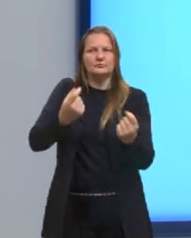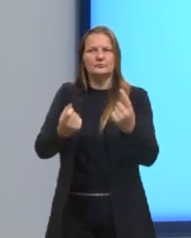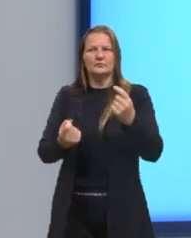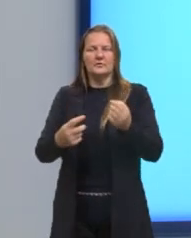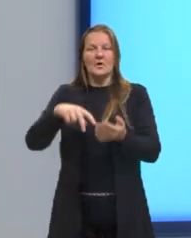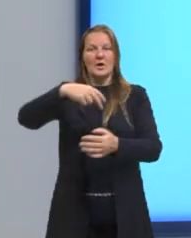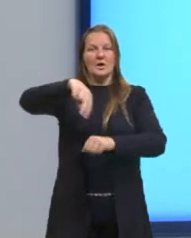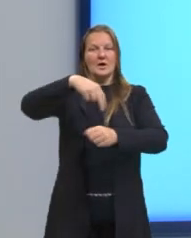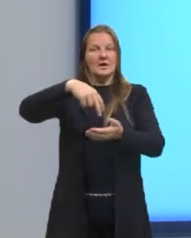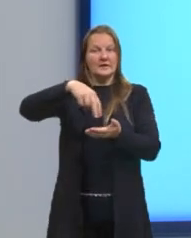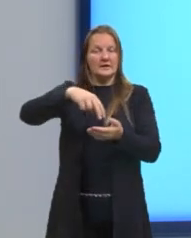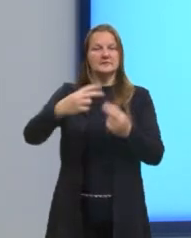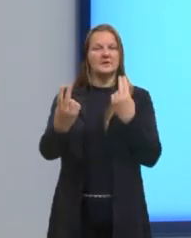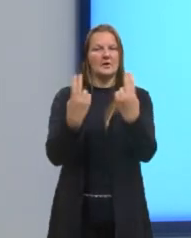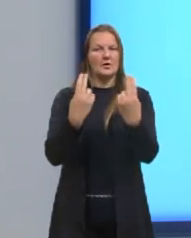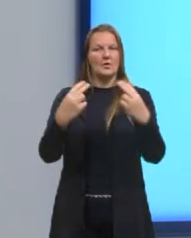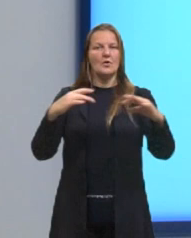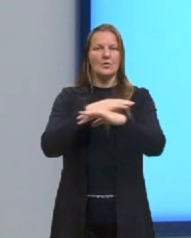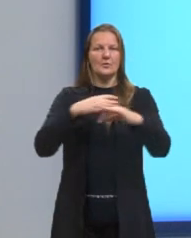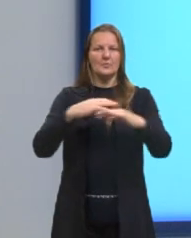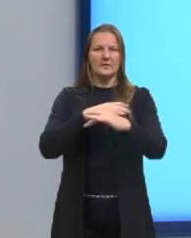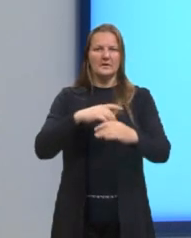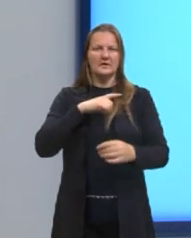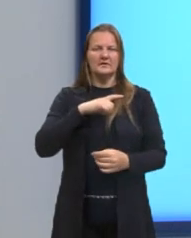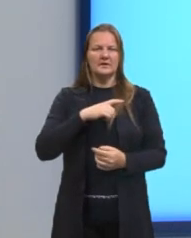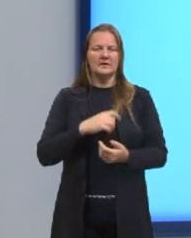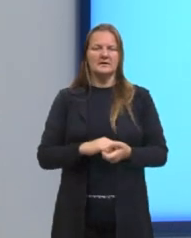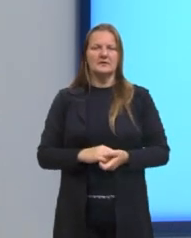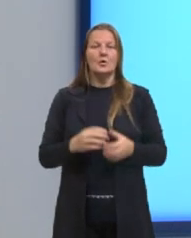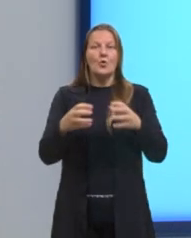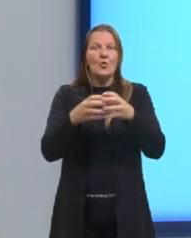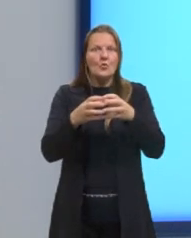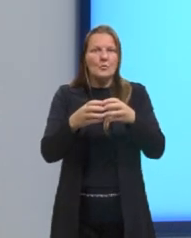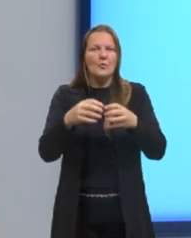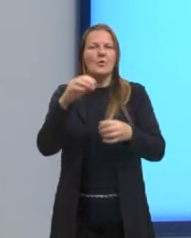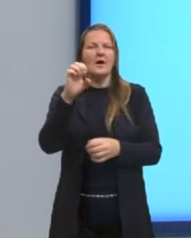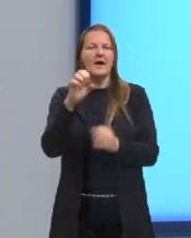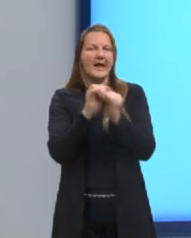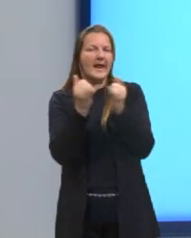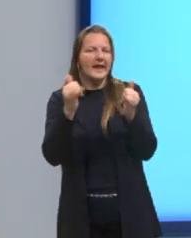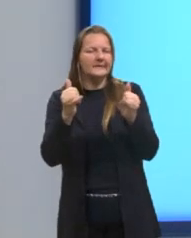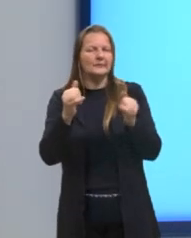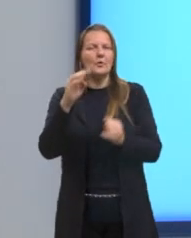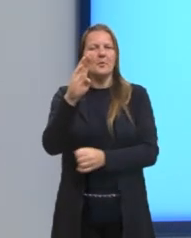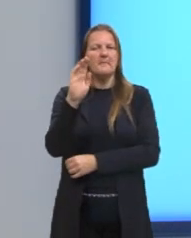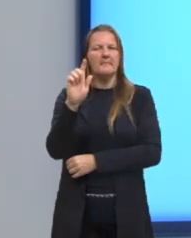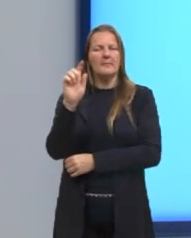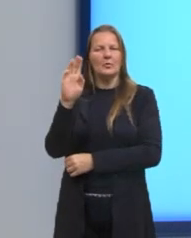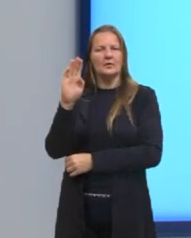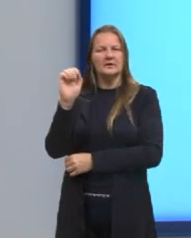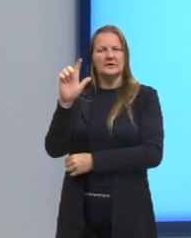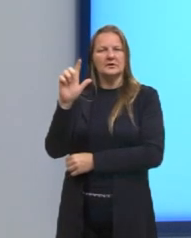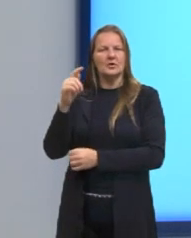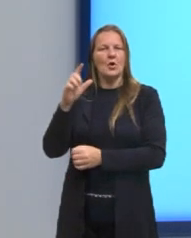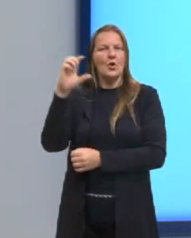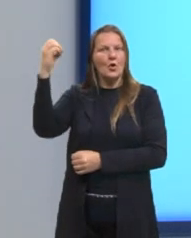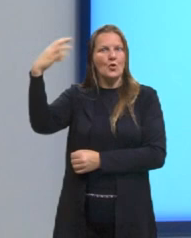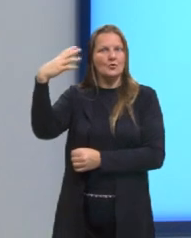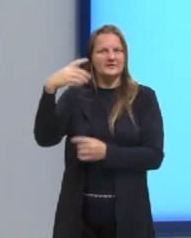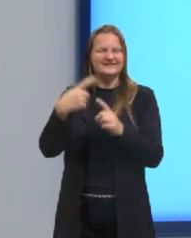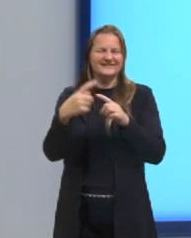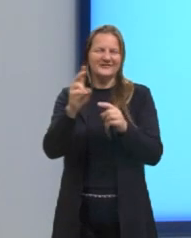urbana difundido pelo grupo Electric Boogalooz, ainda durante a década de 70, é caracterizado pela